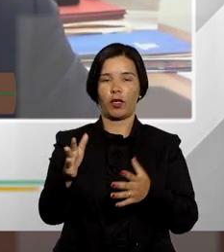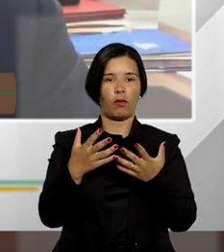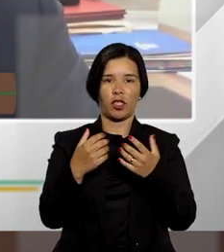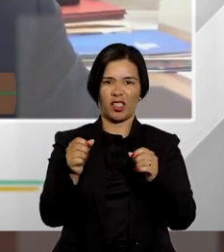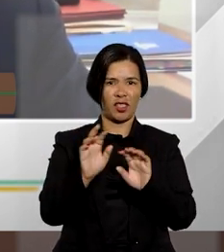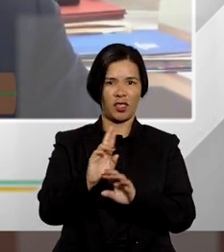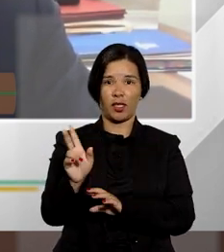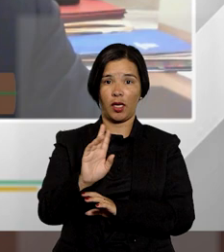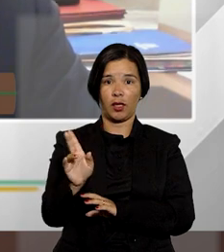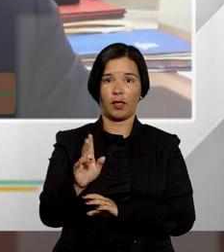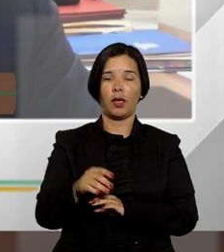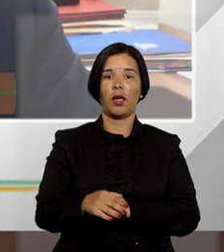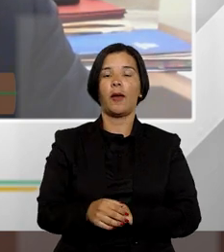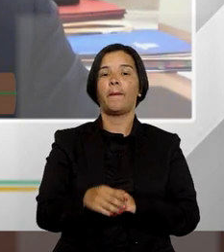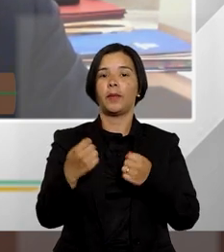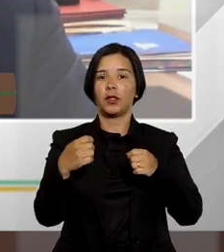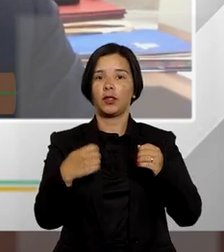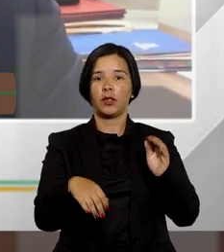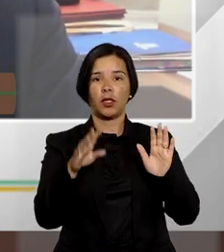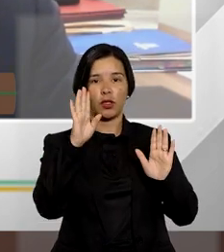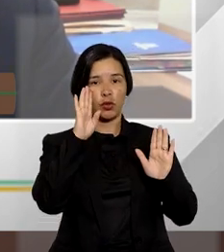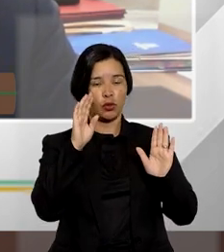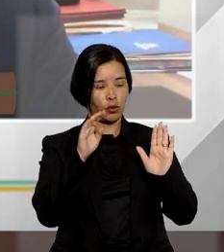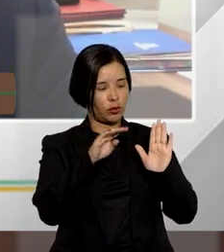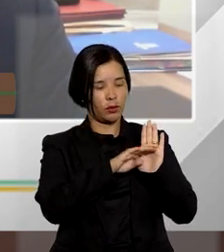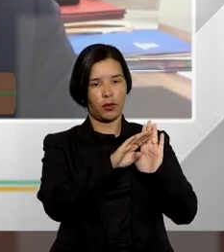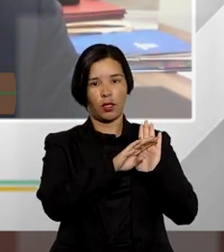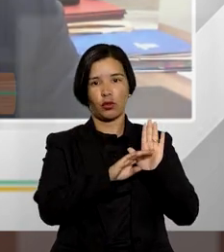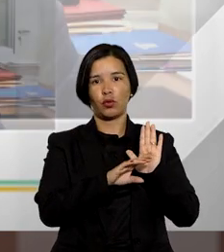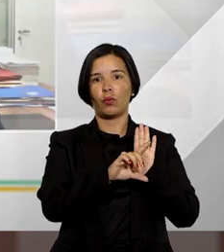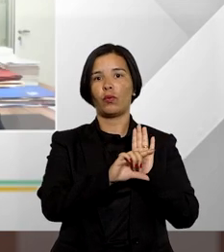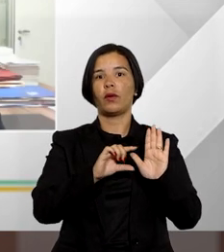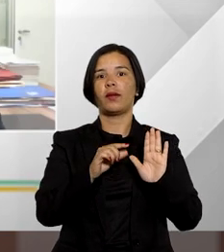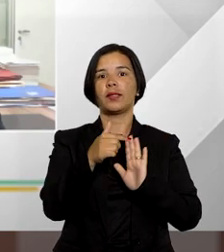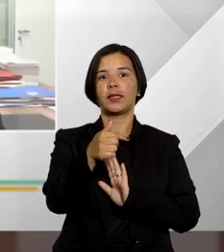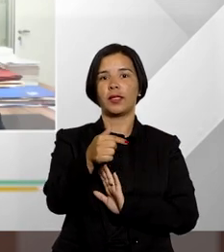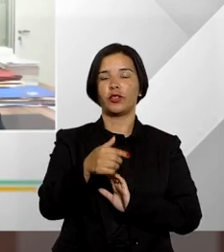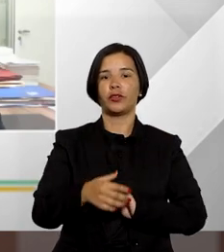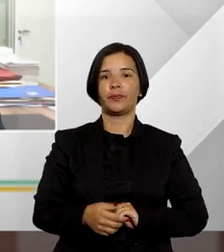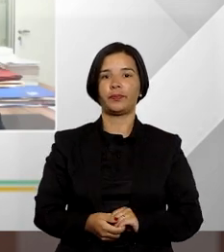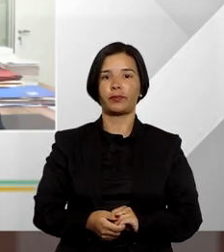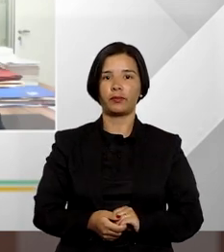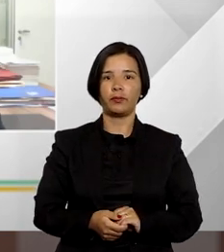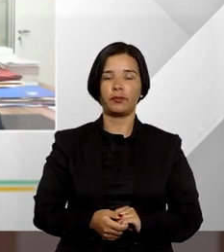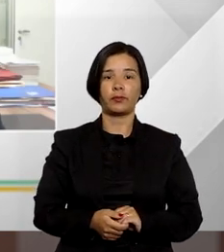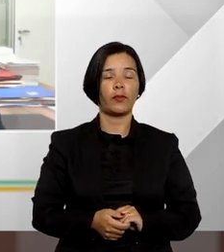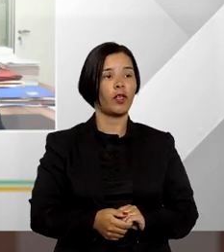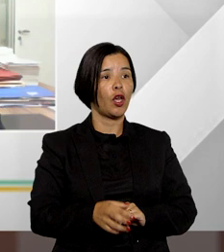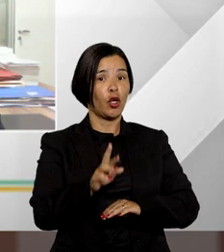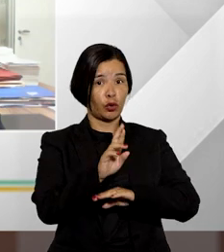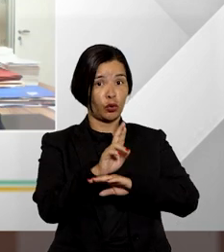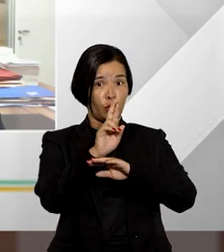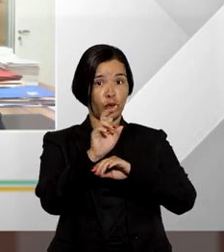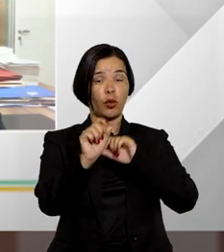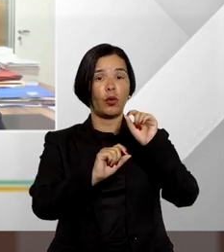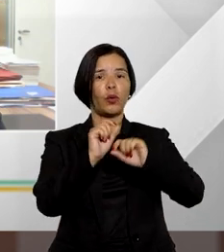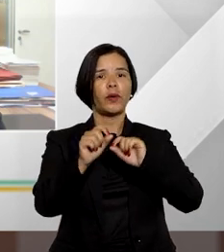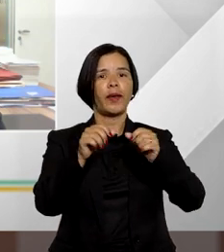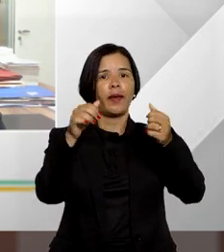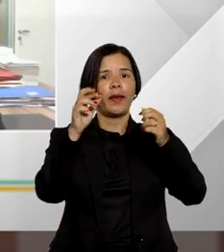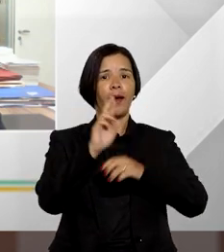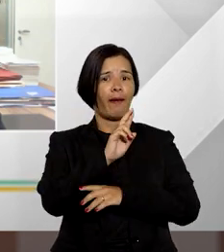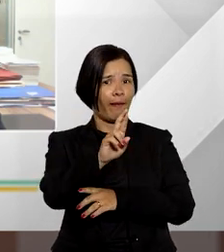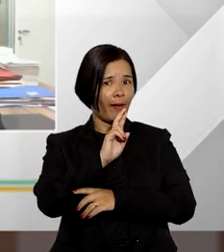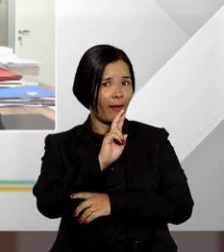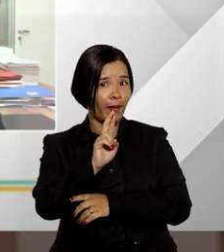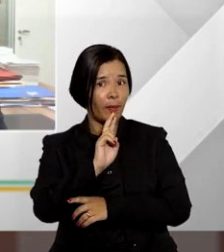hoje encontra-se o óbvio da súmula 7 na admissão do recurso especial aproveitando com o senhor doutor Rafael a gente sabe que o instituto